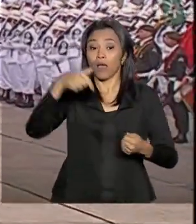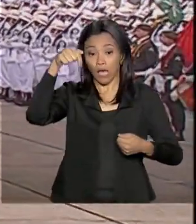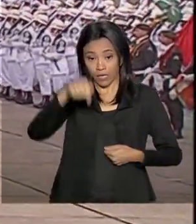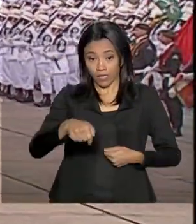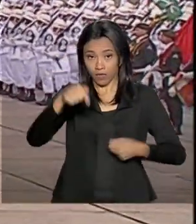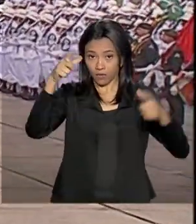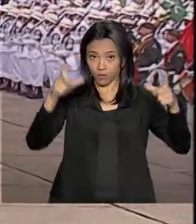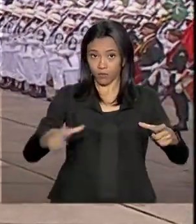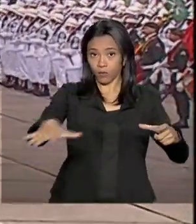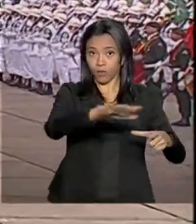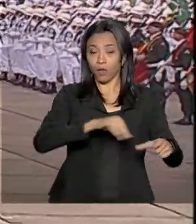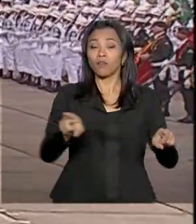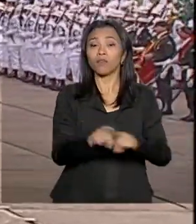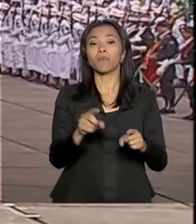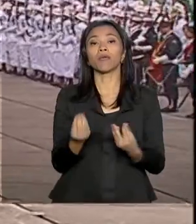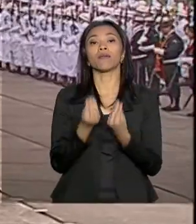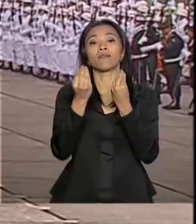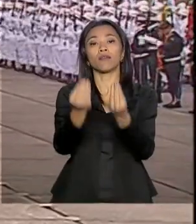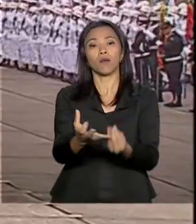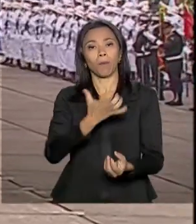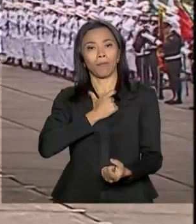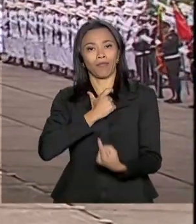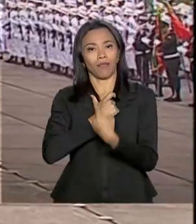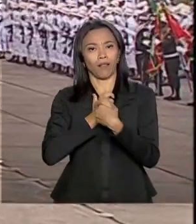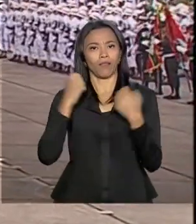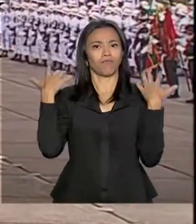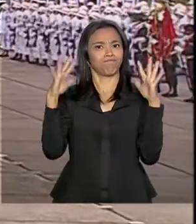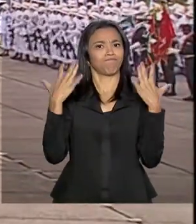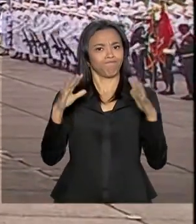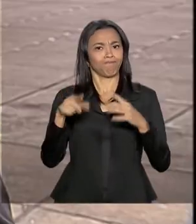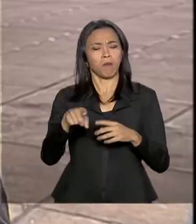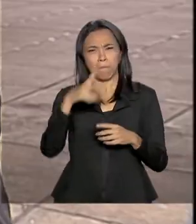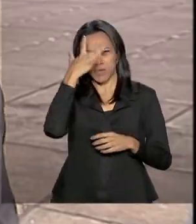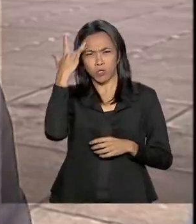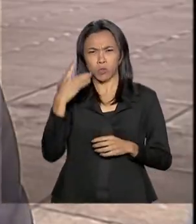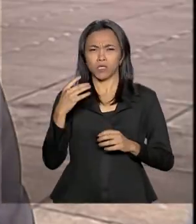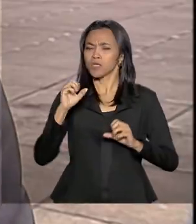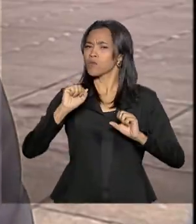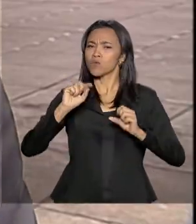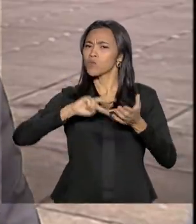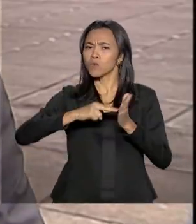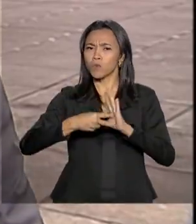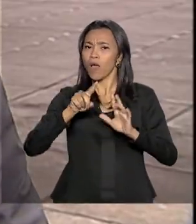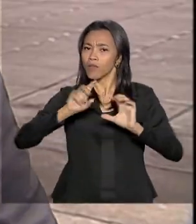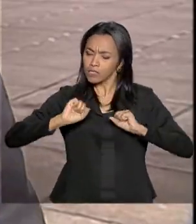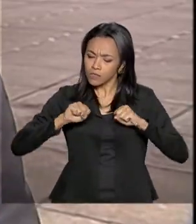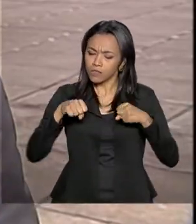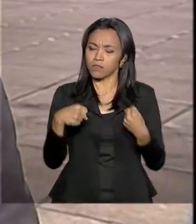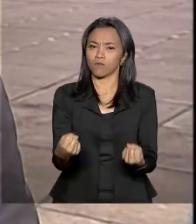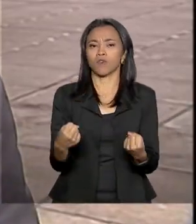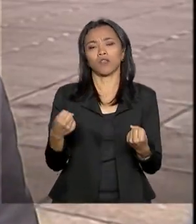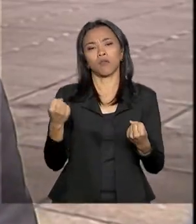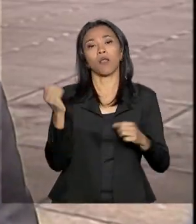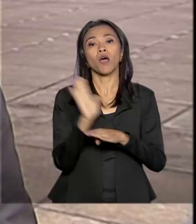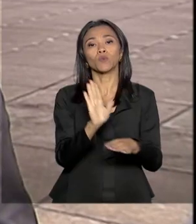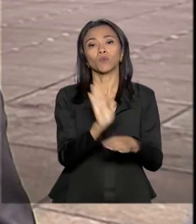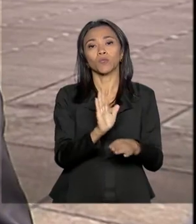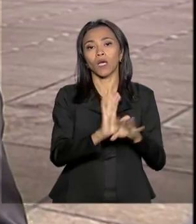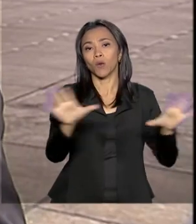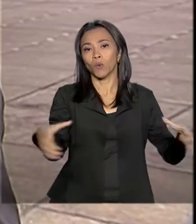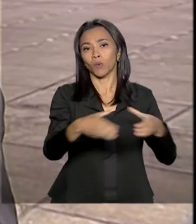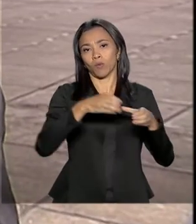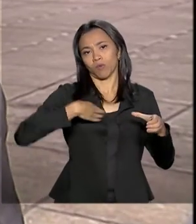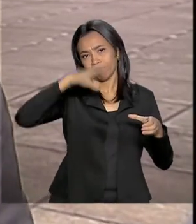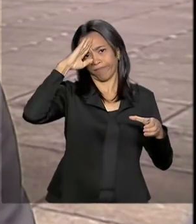será entregue a Medalha da Vitória, que é dedicada a pessoas que se esforçaram para ajudar as Forças Armadas Brasileiras em